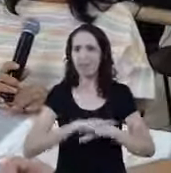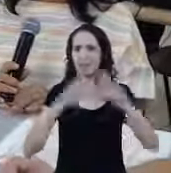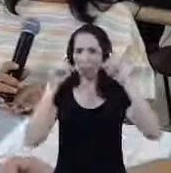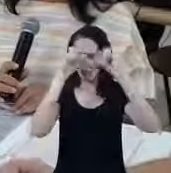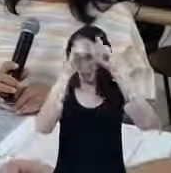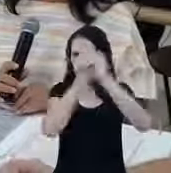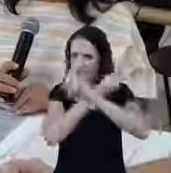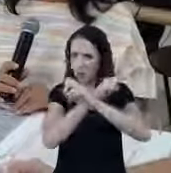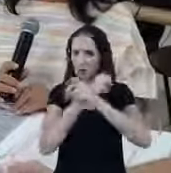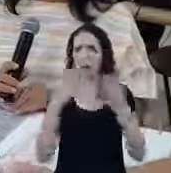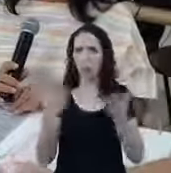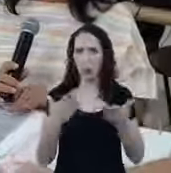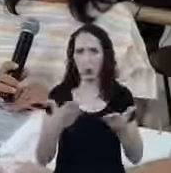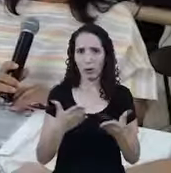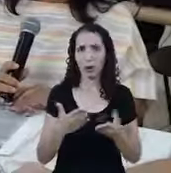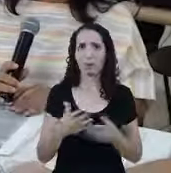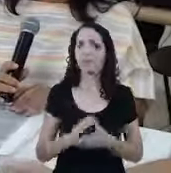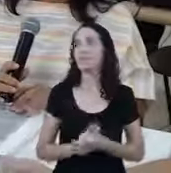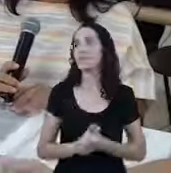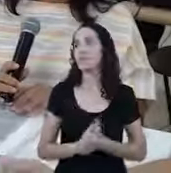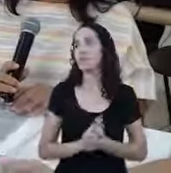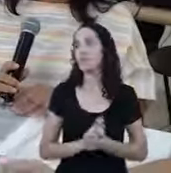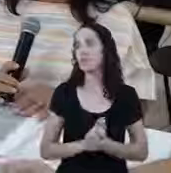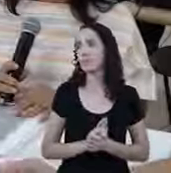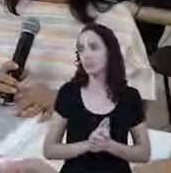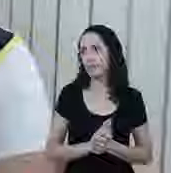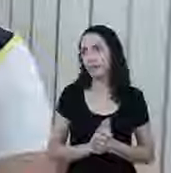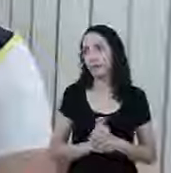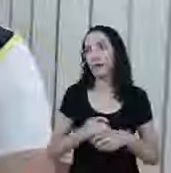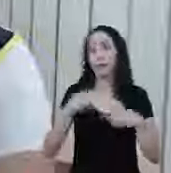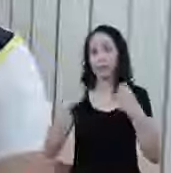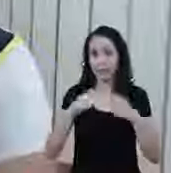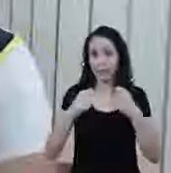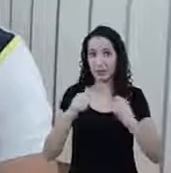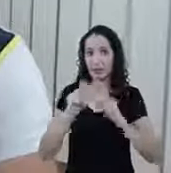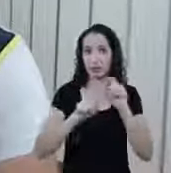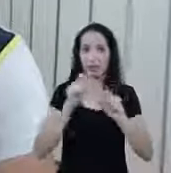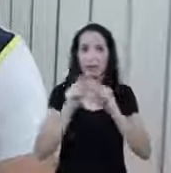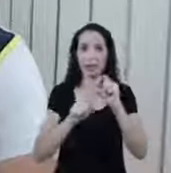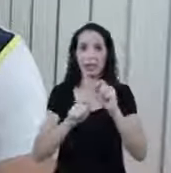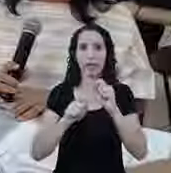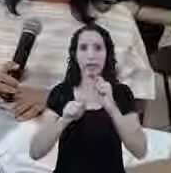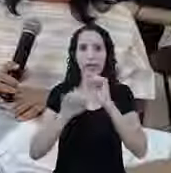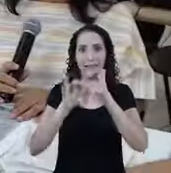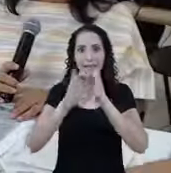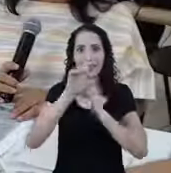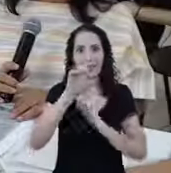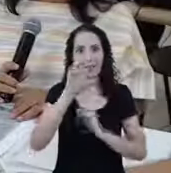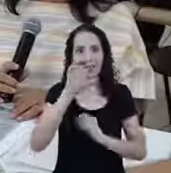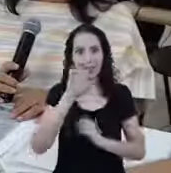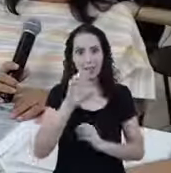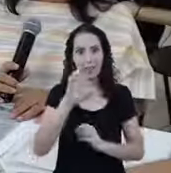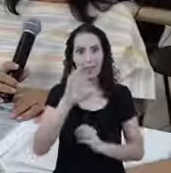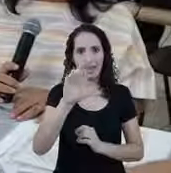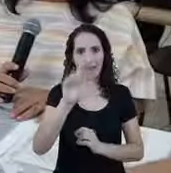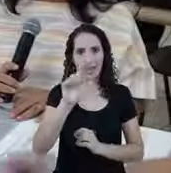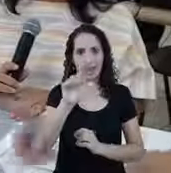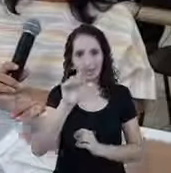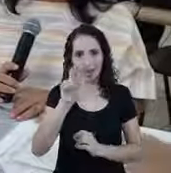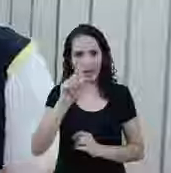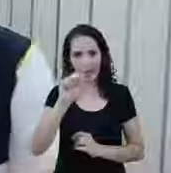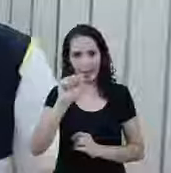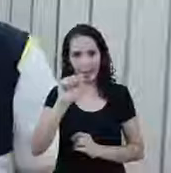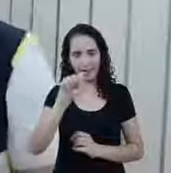esse cadastro único Eles vão ter que partir Para a autodeclaração Autodeclaração Que é por meio Do aplicativo Ou do site